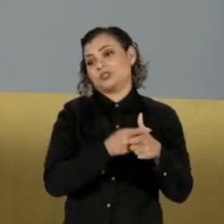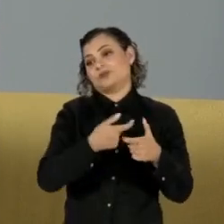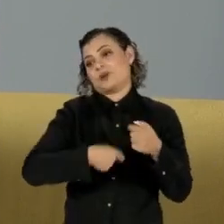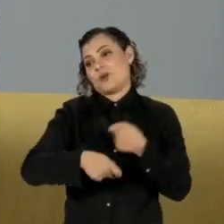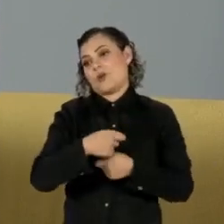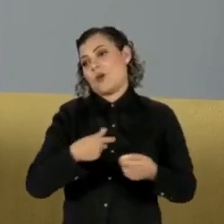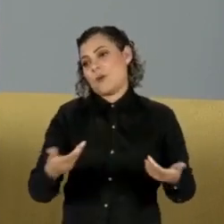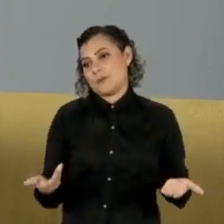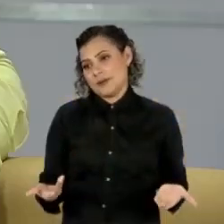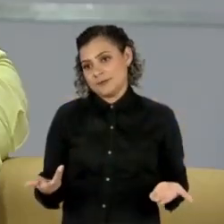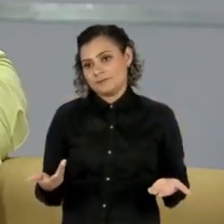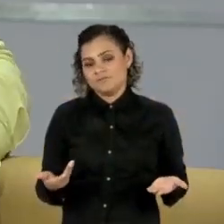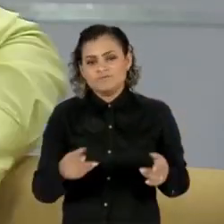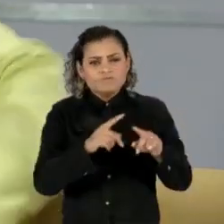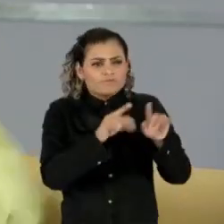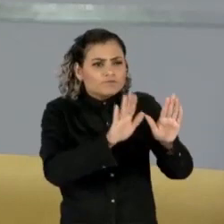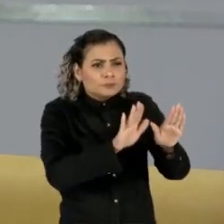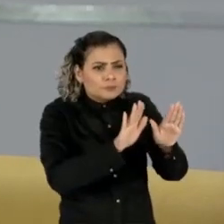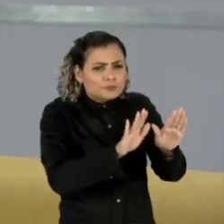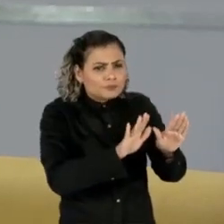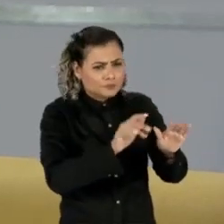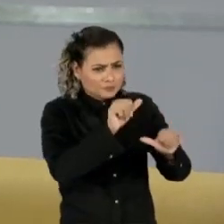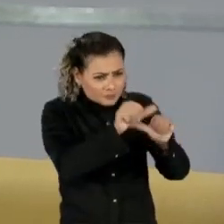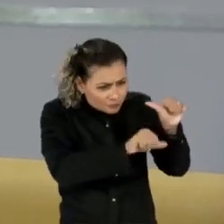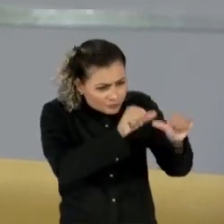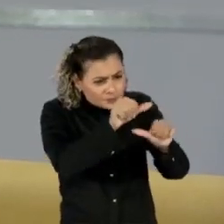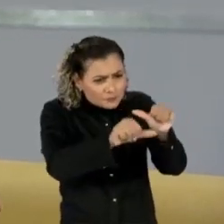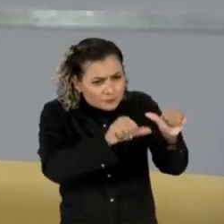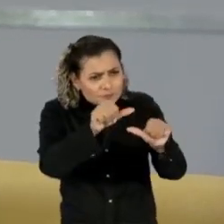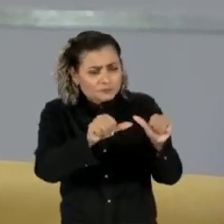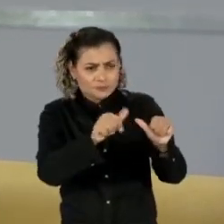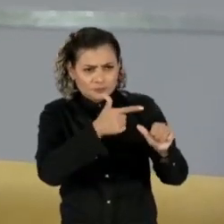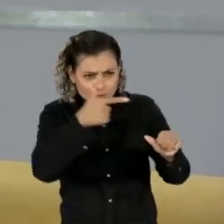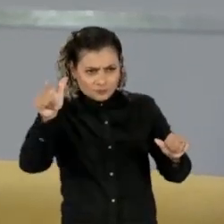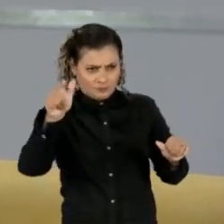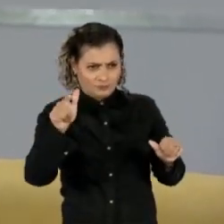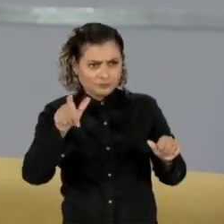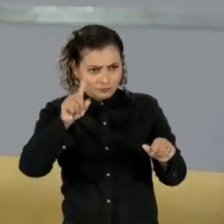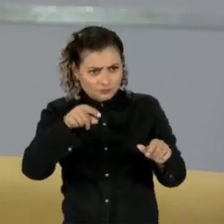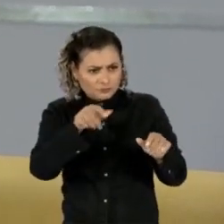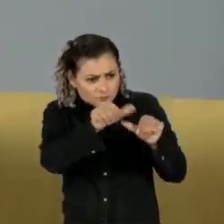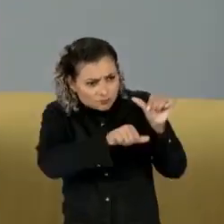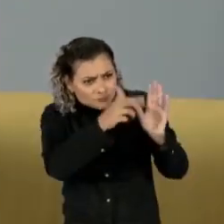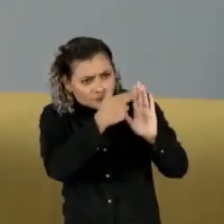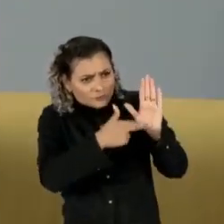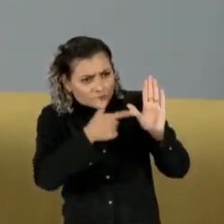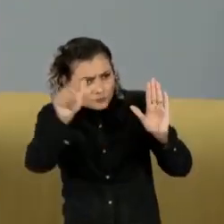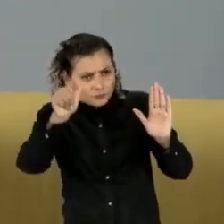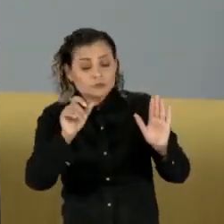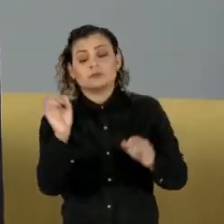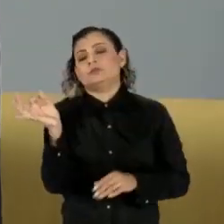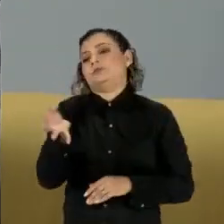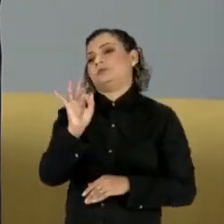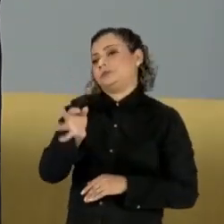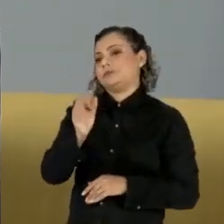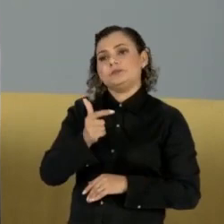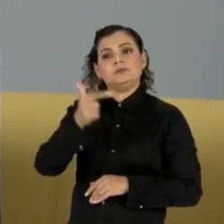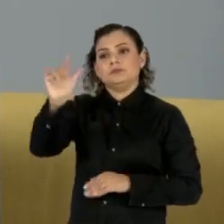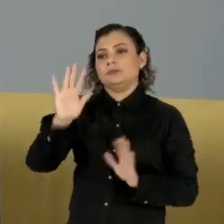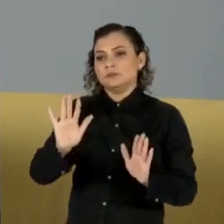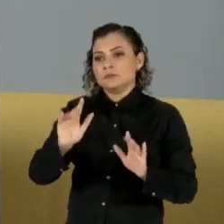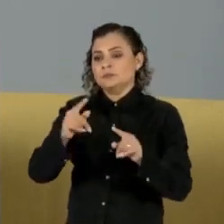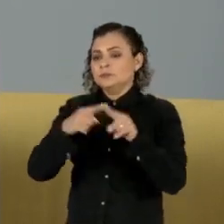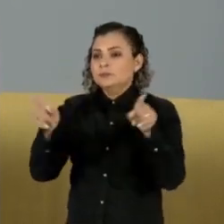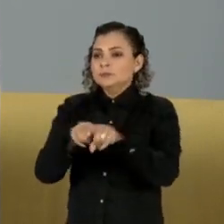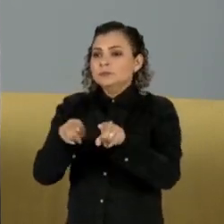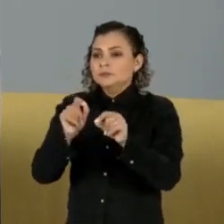governo. Mas essa correção, essas mudanças seriam outras? Então, os ajustes seriam outros? Seriam outros, exato. Não que não se